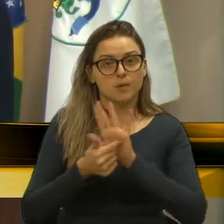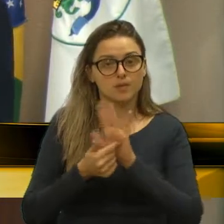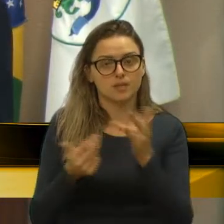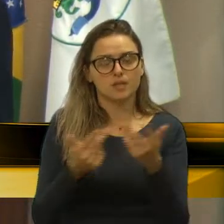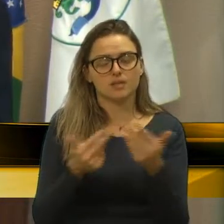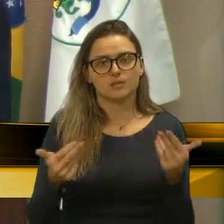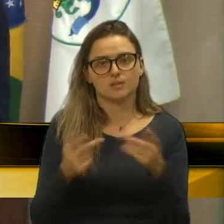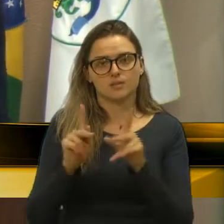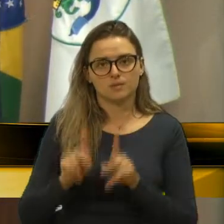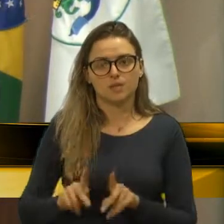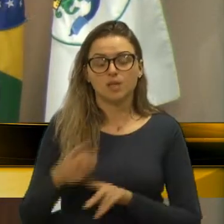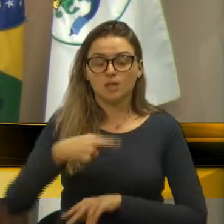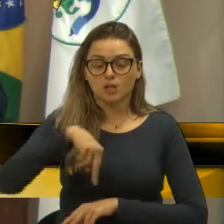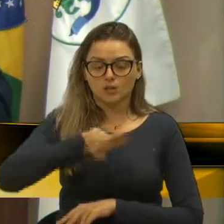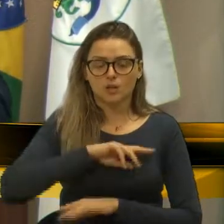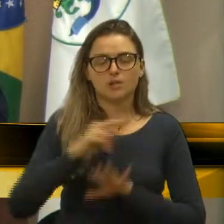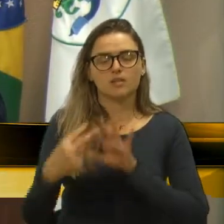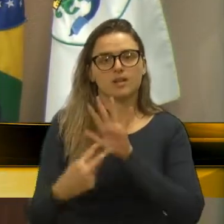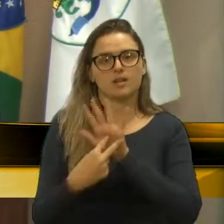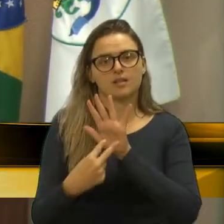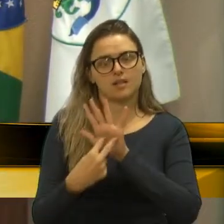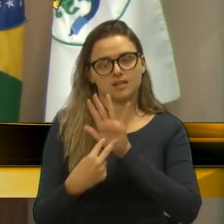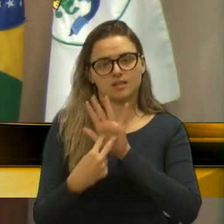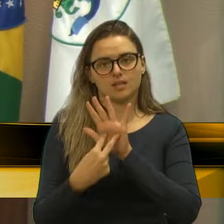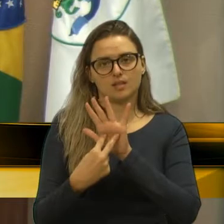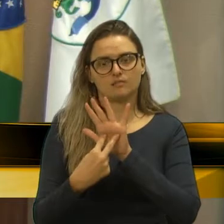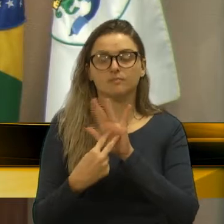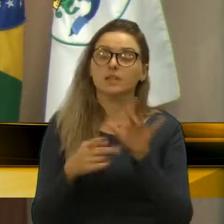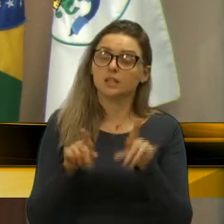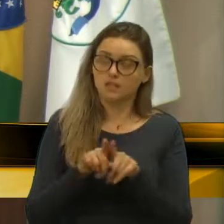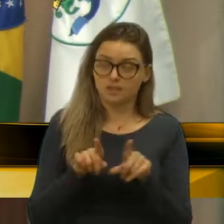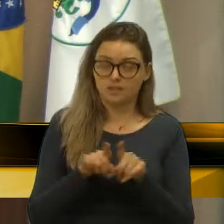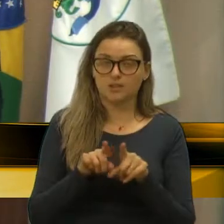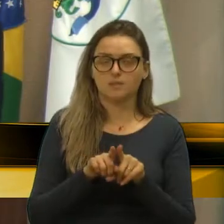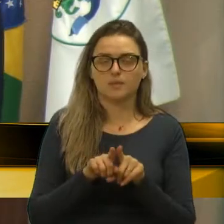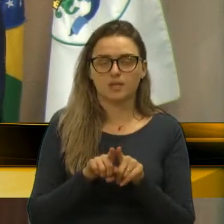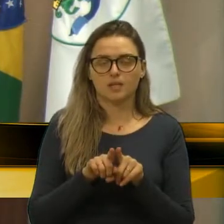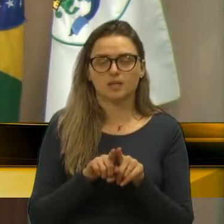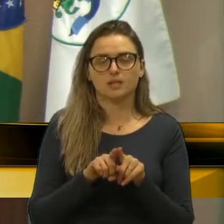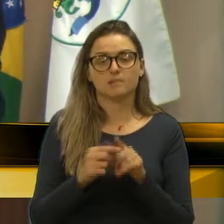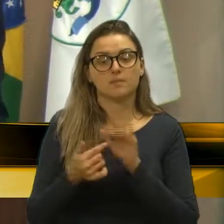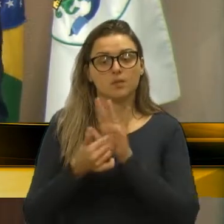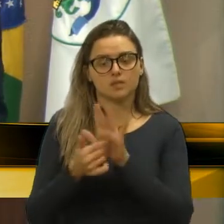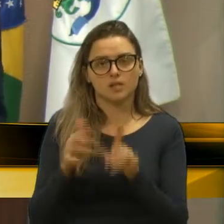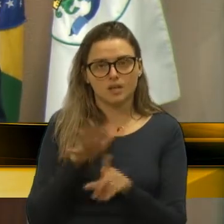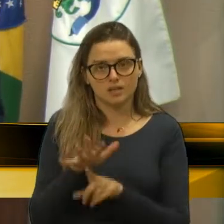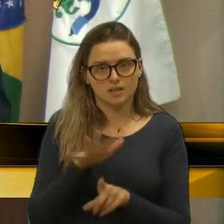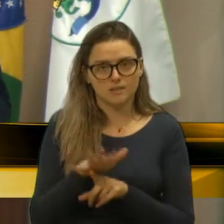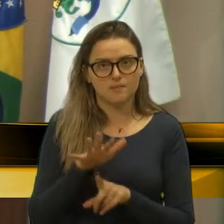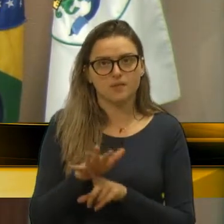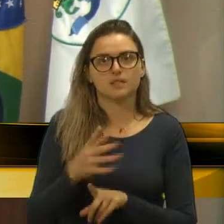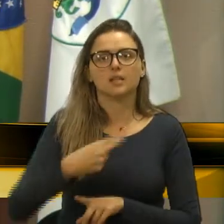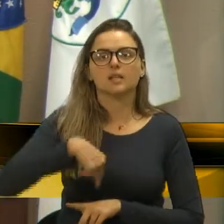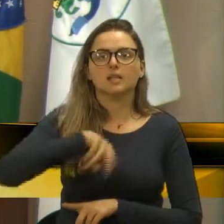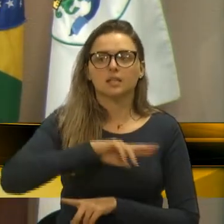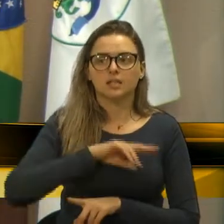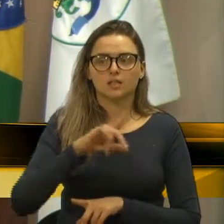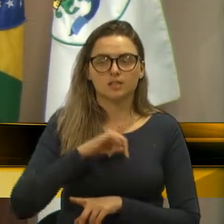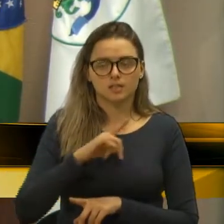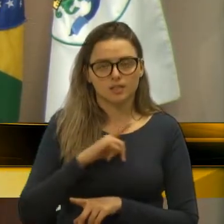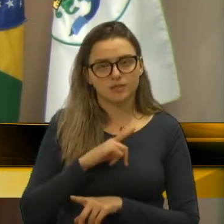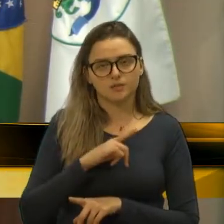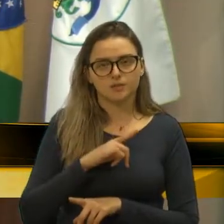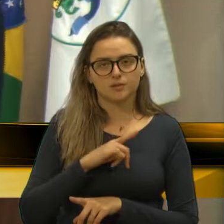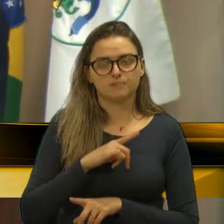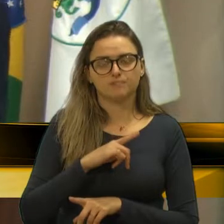atentos, acompanhando, e colocar, sim, as nossas demandas, que nós estamos na frente, nossos